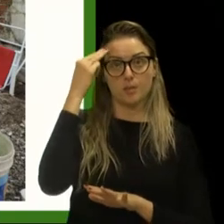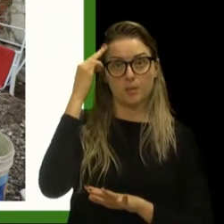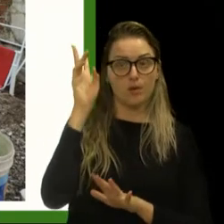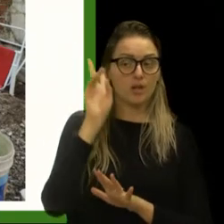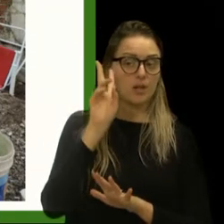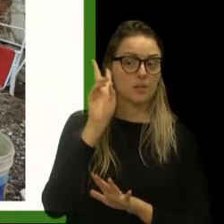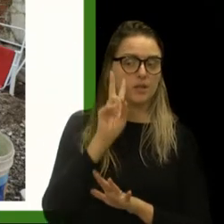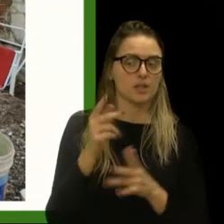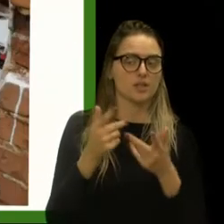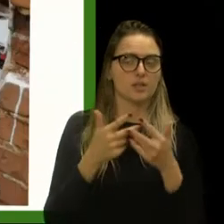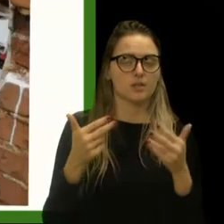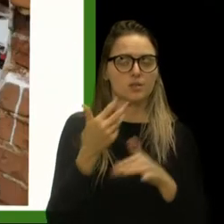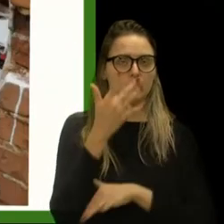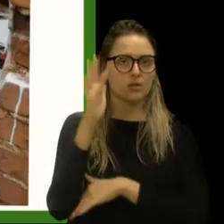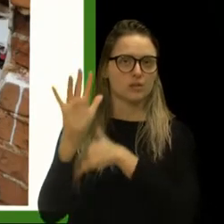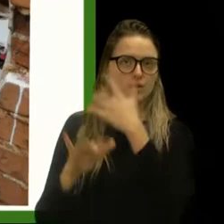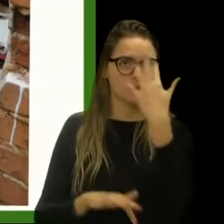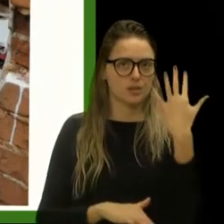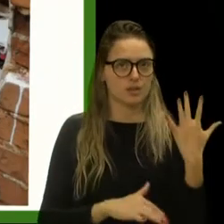e a natureza.